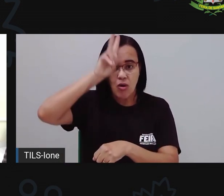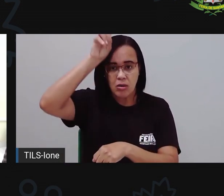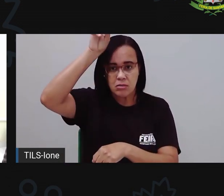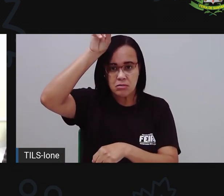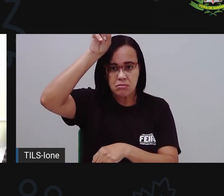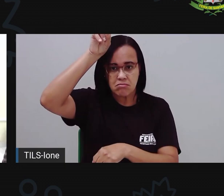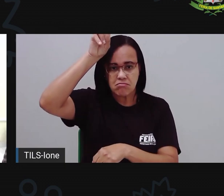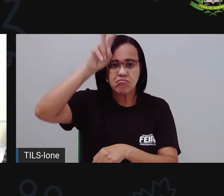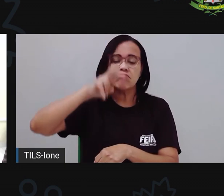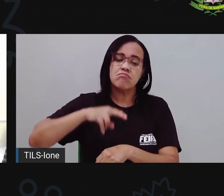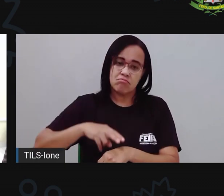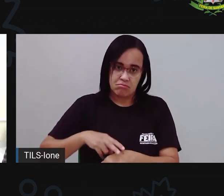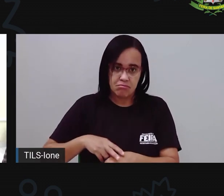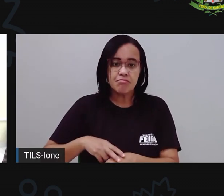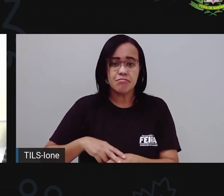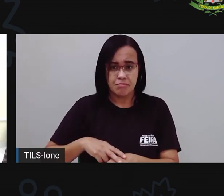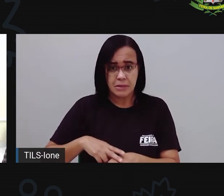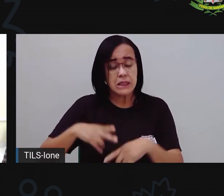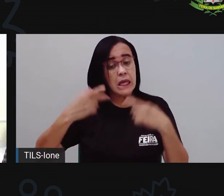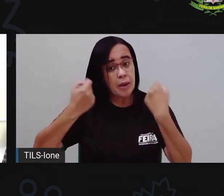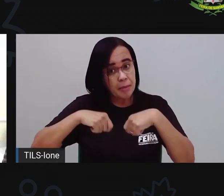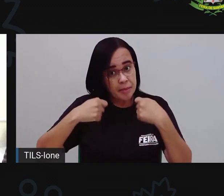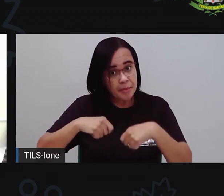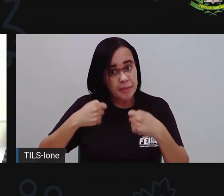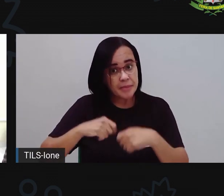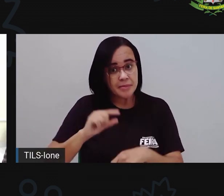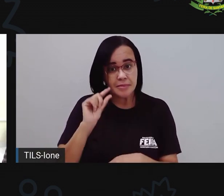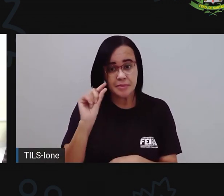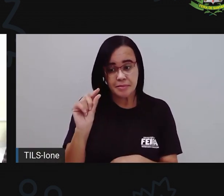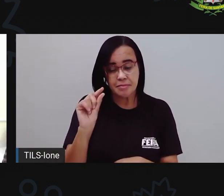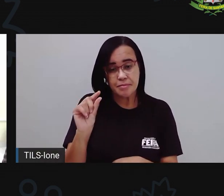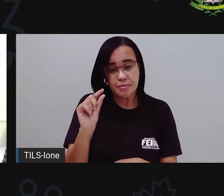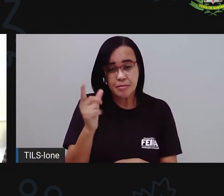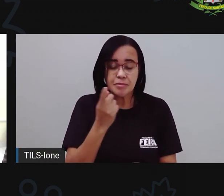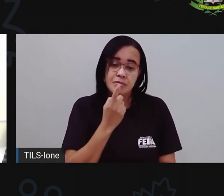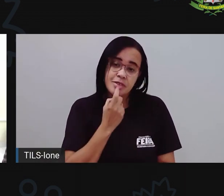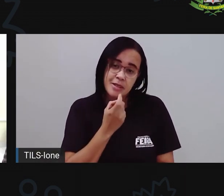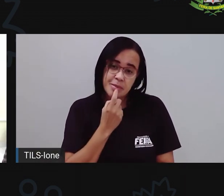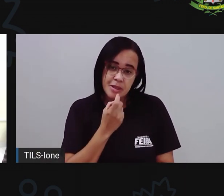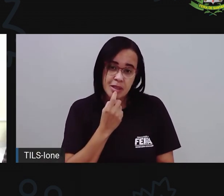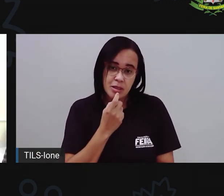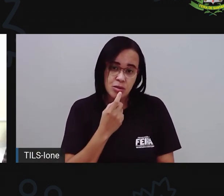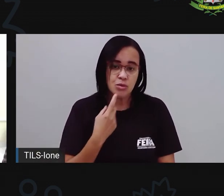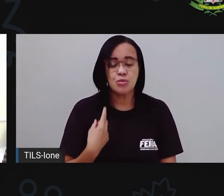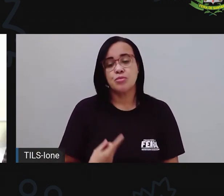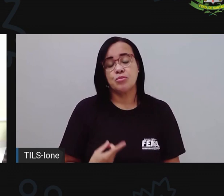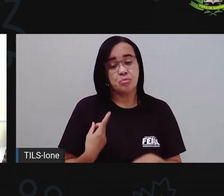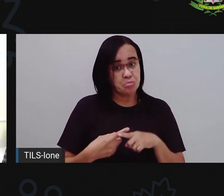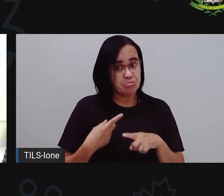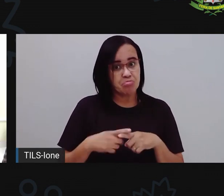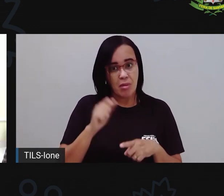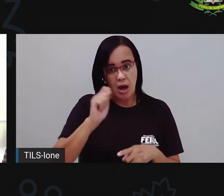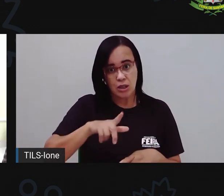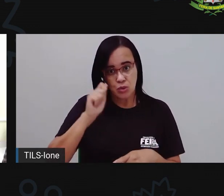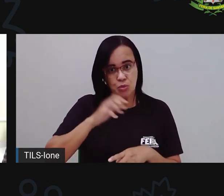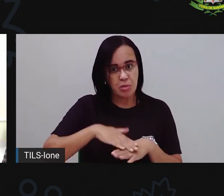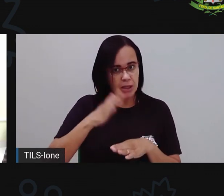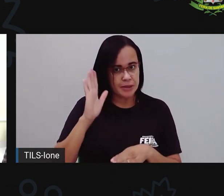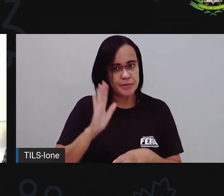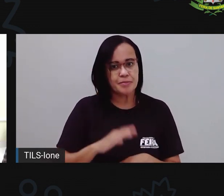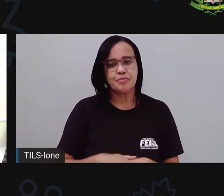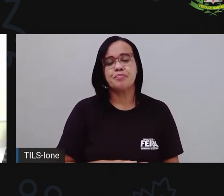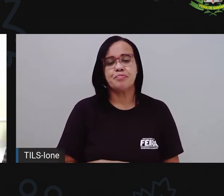Tá vendo? Aí eu vou precisar colocar um pouco mais de vermelho, né, porque coloquei muito azul. Aí eu venho na tinta vermelha,